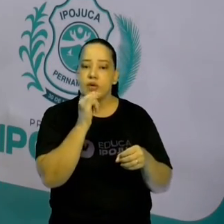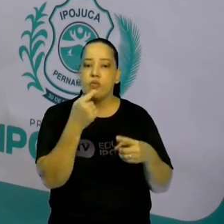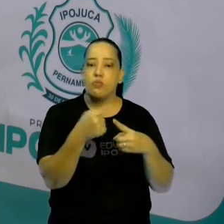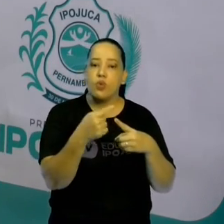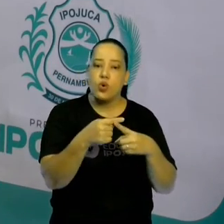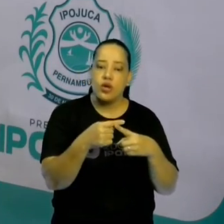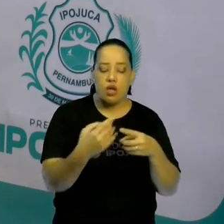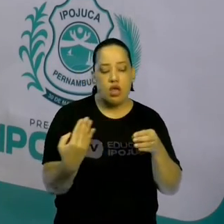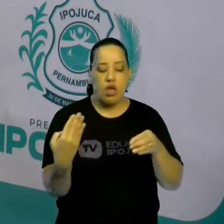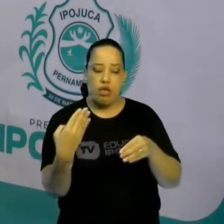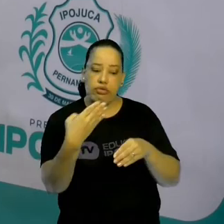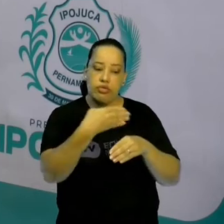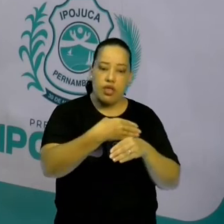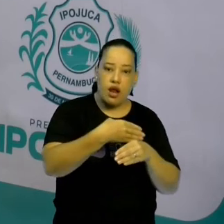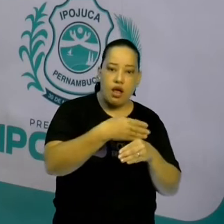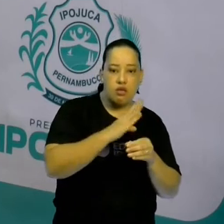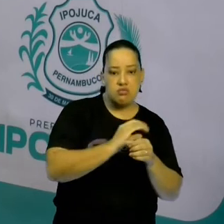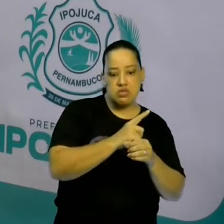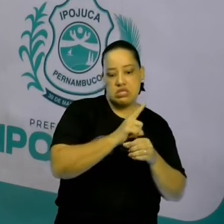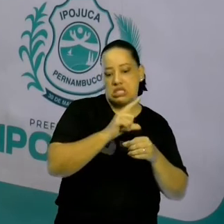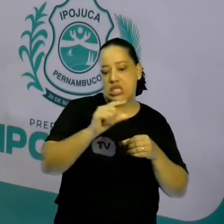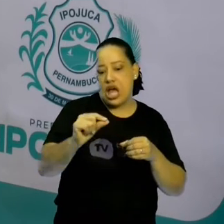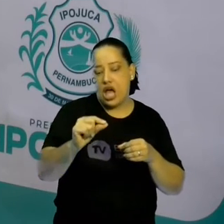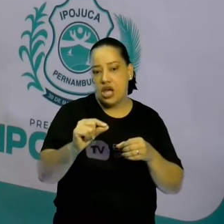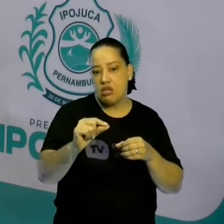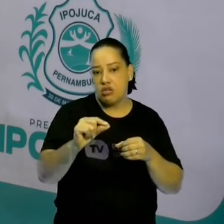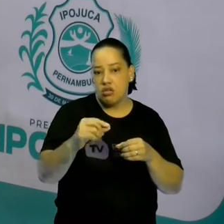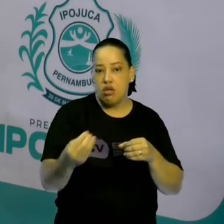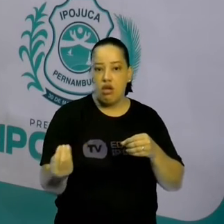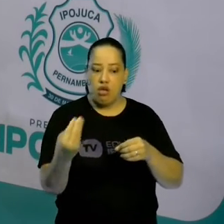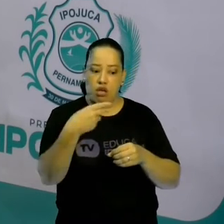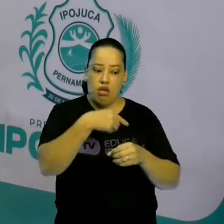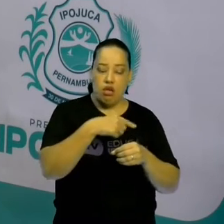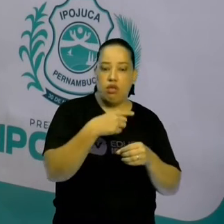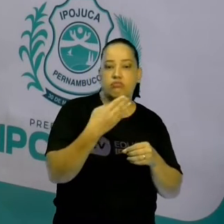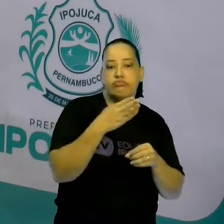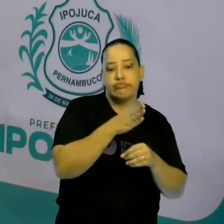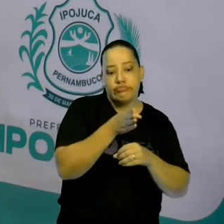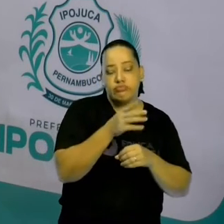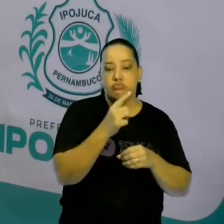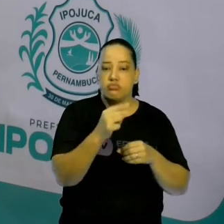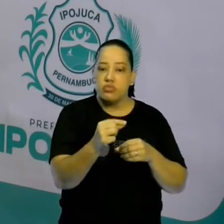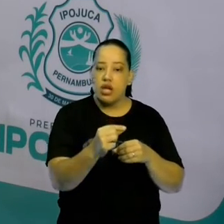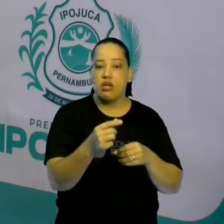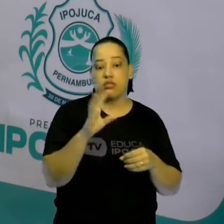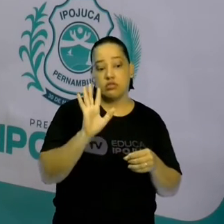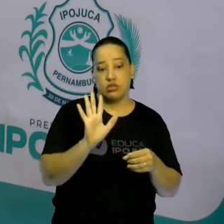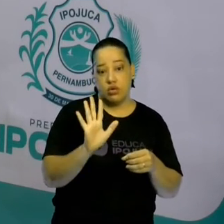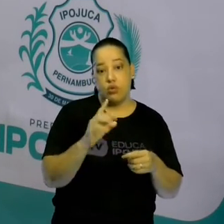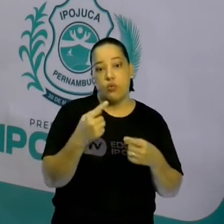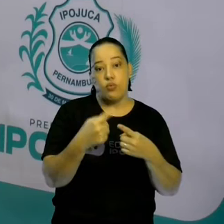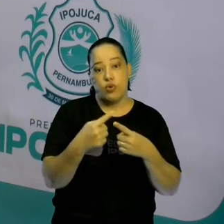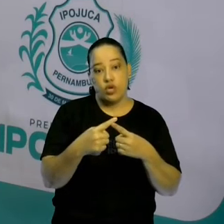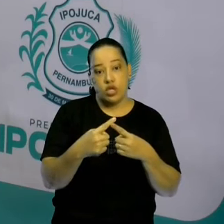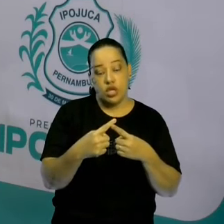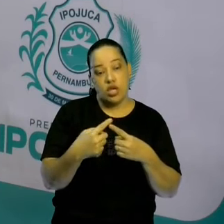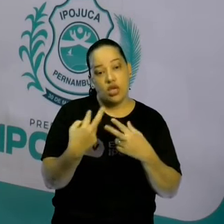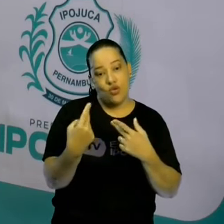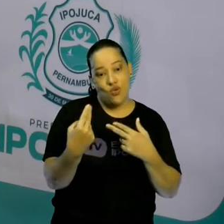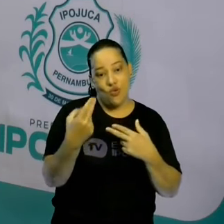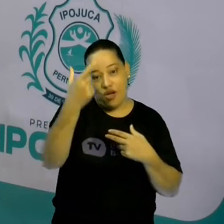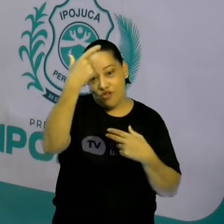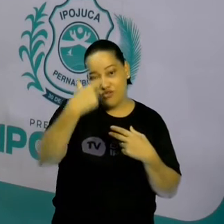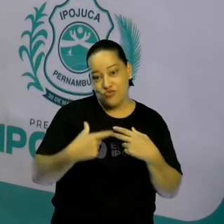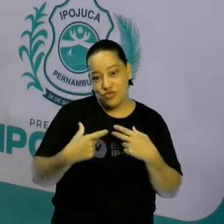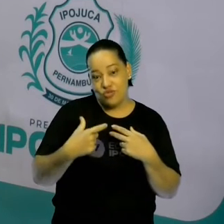entra e tudo que sai. Porque igual a gente, a célula também realiza algumas funções